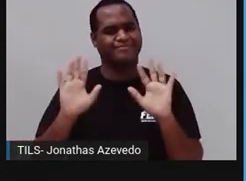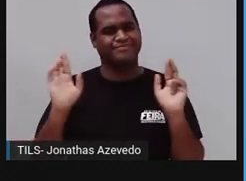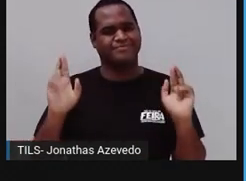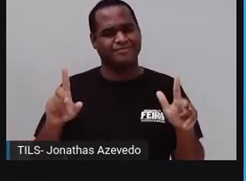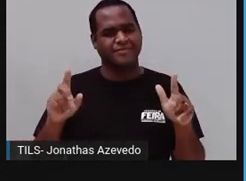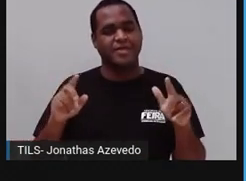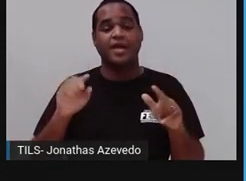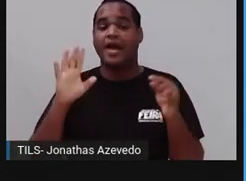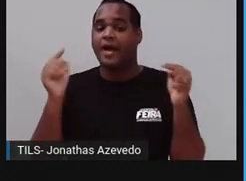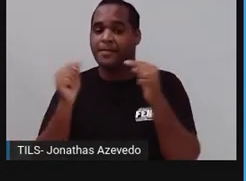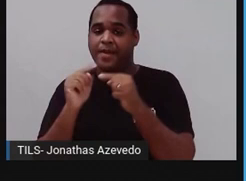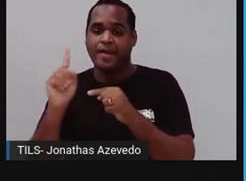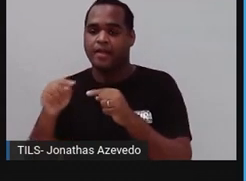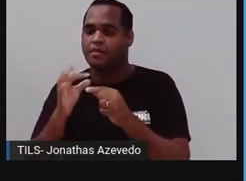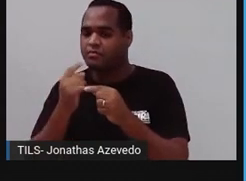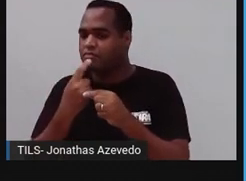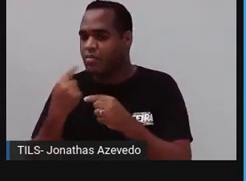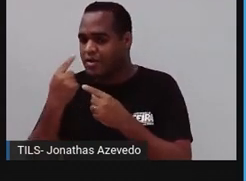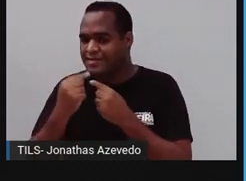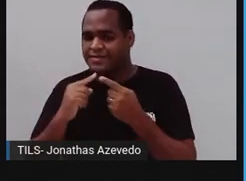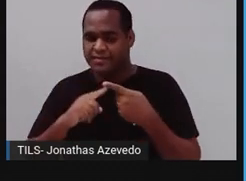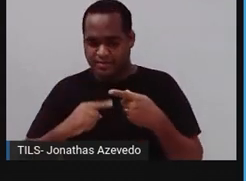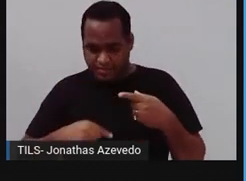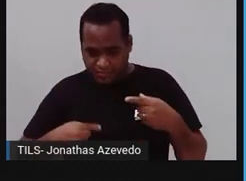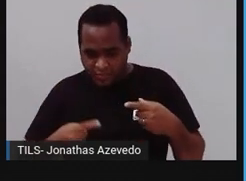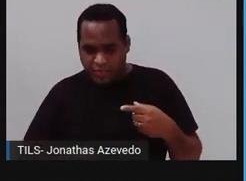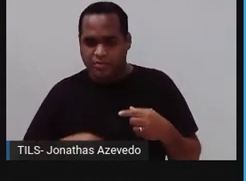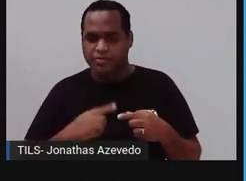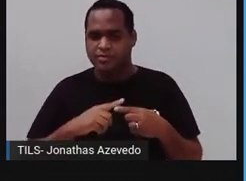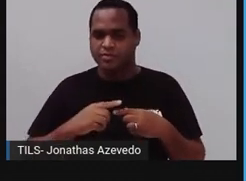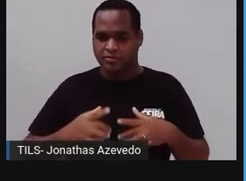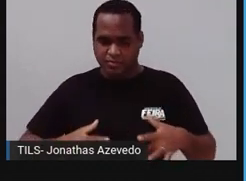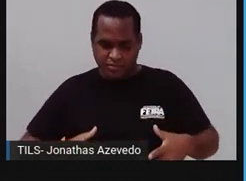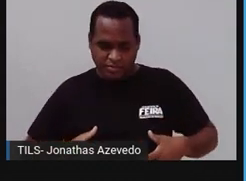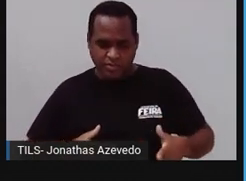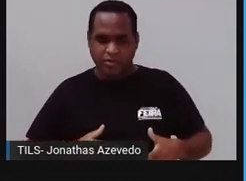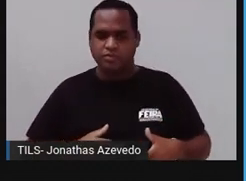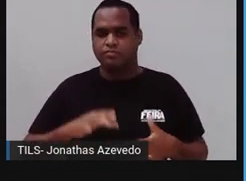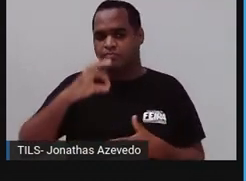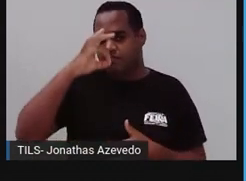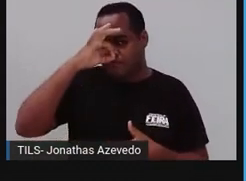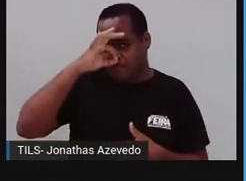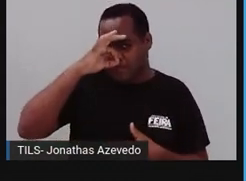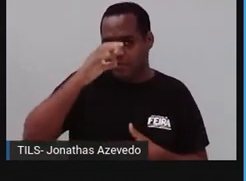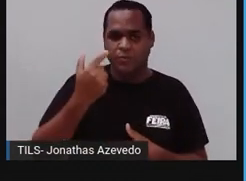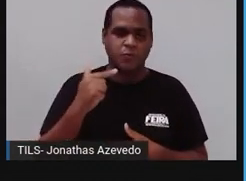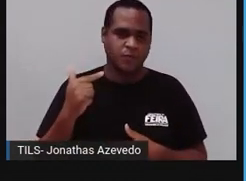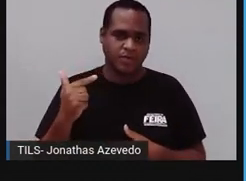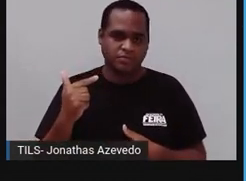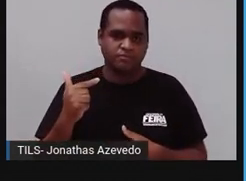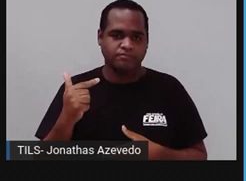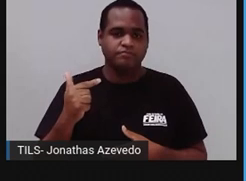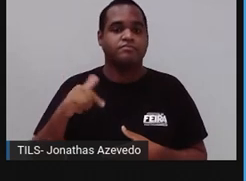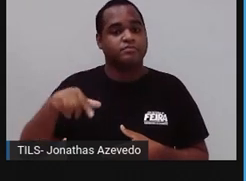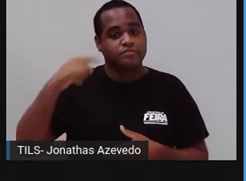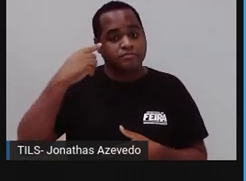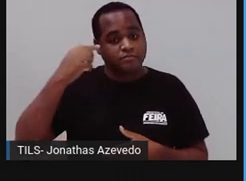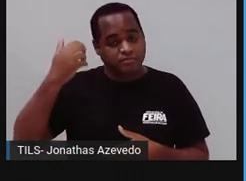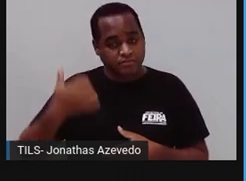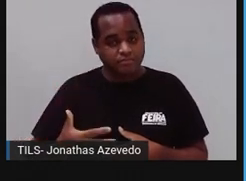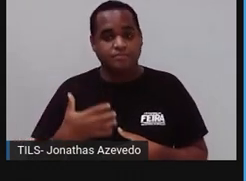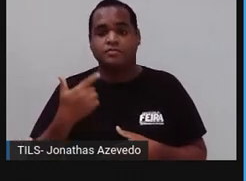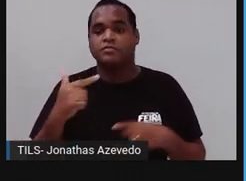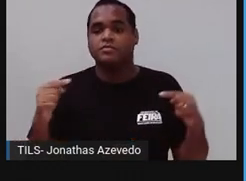poríferos, eles não têm nem boca, nem estômago, nem intestino, muito menos anos. Eles fazem um processo de digestão deles